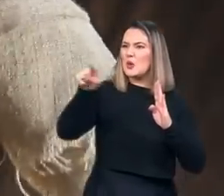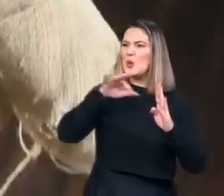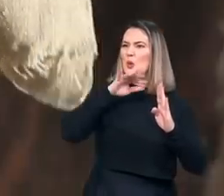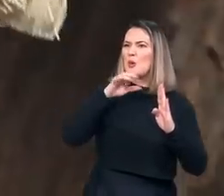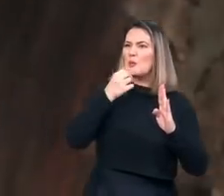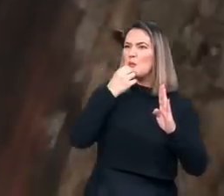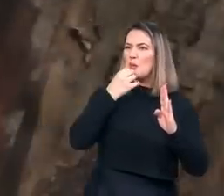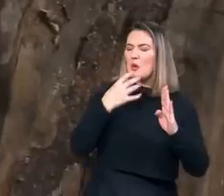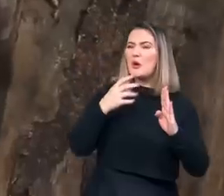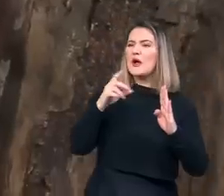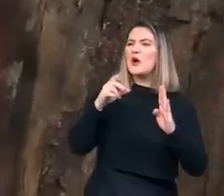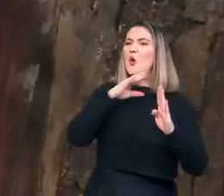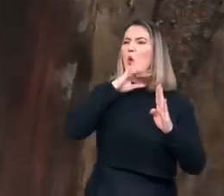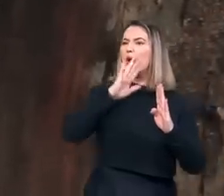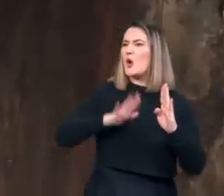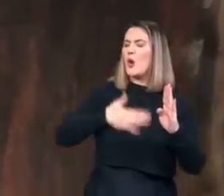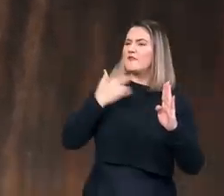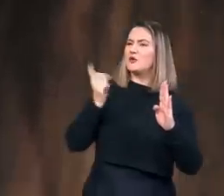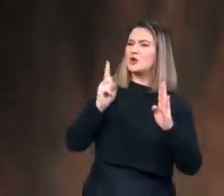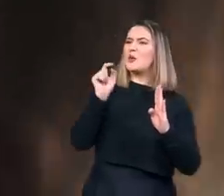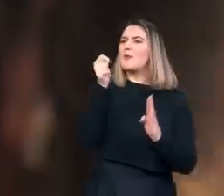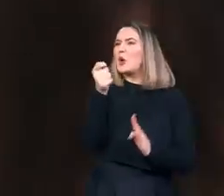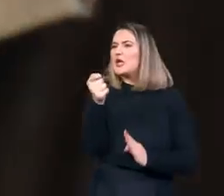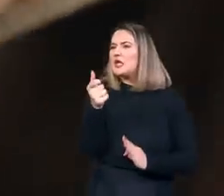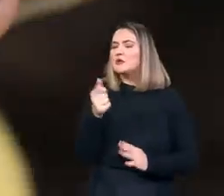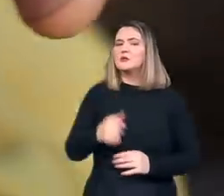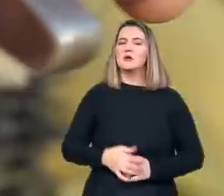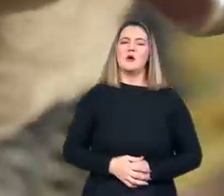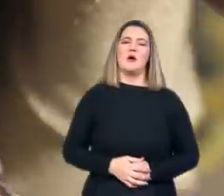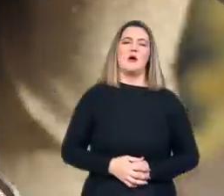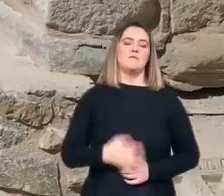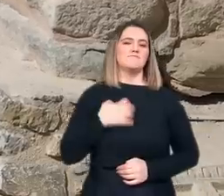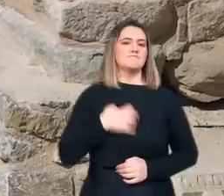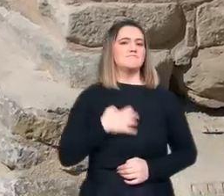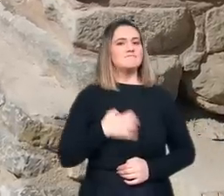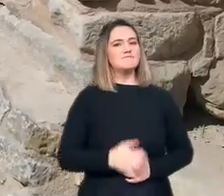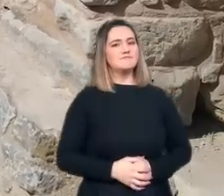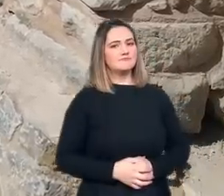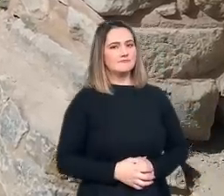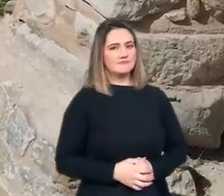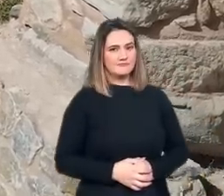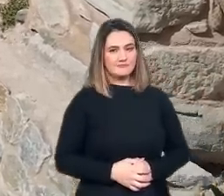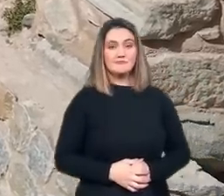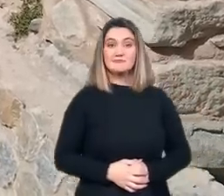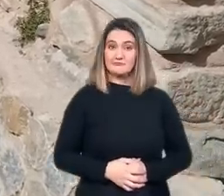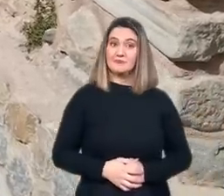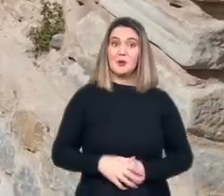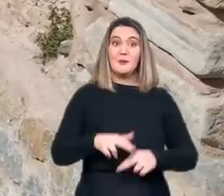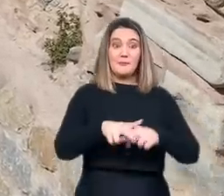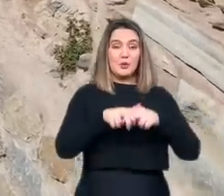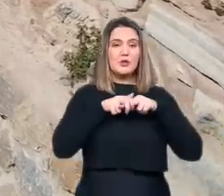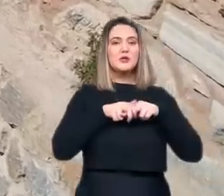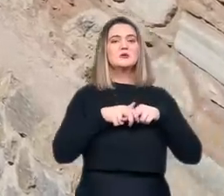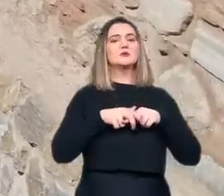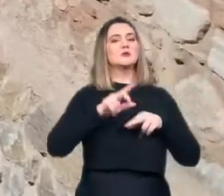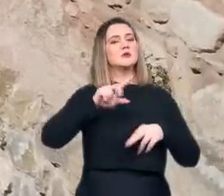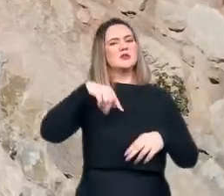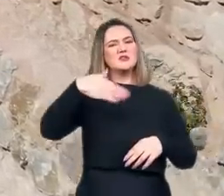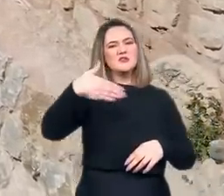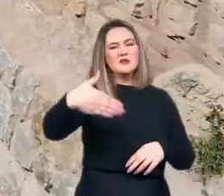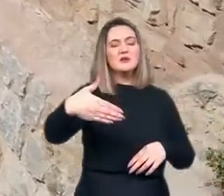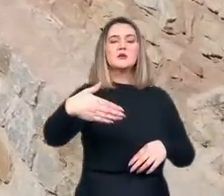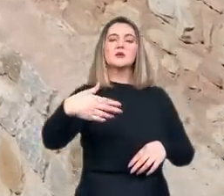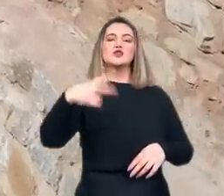Entre os alvos do interrogatório da Inquisição, estavam, além de protestantes que vão acontecer mais à frente ou também judeus,